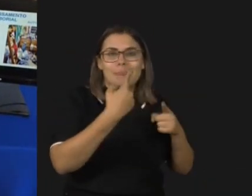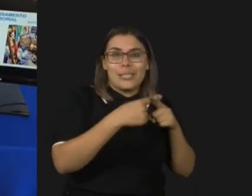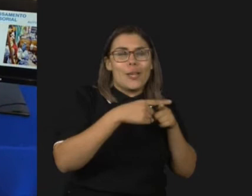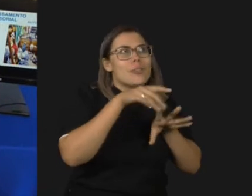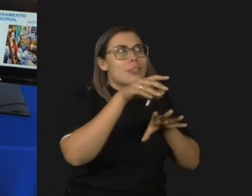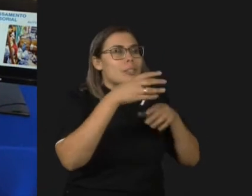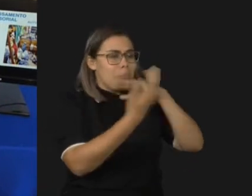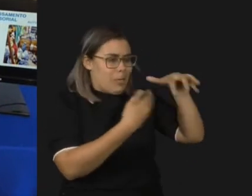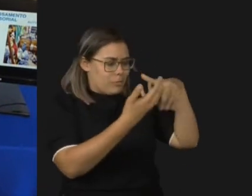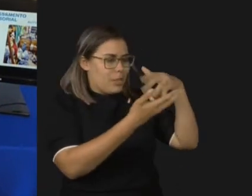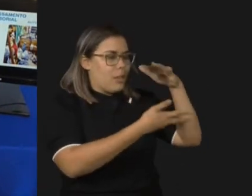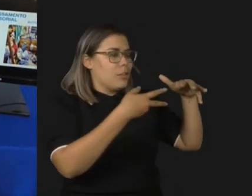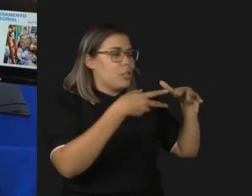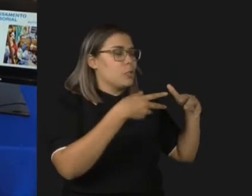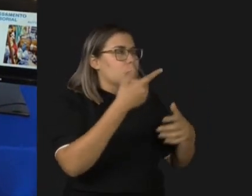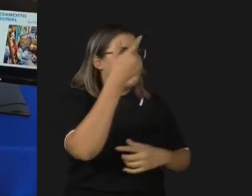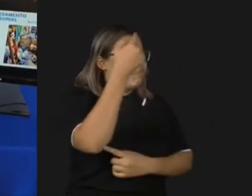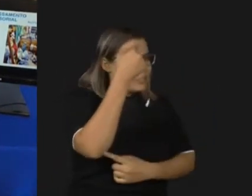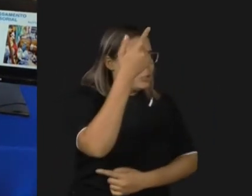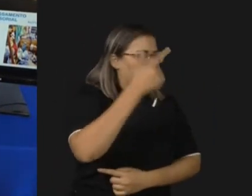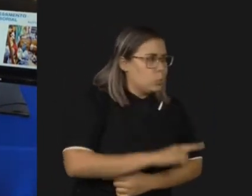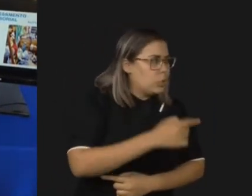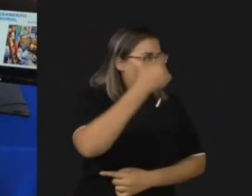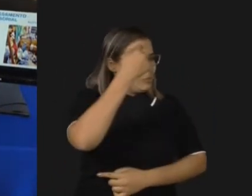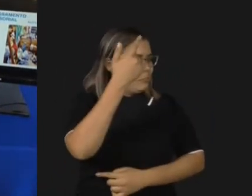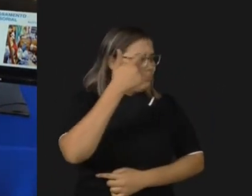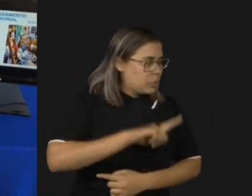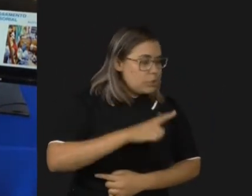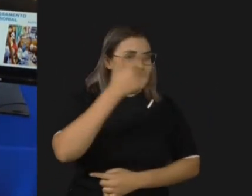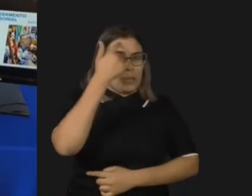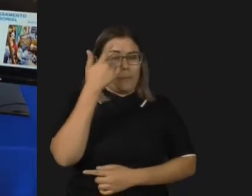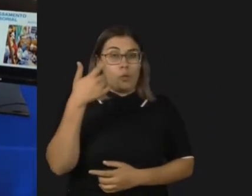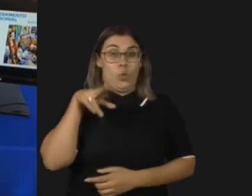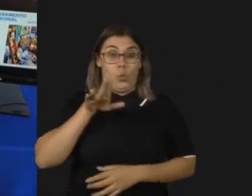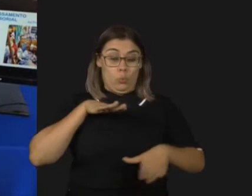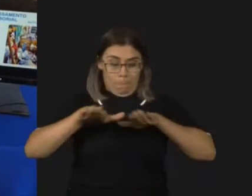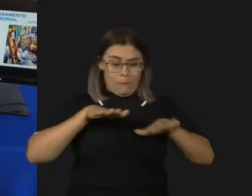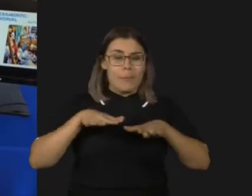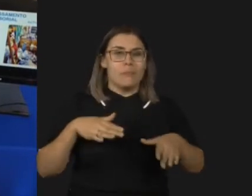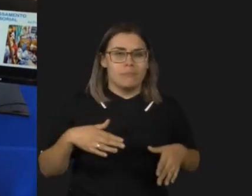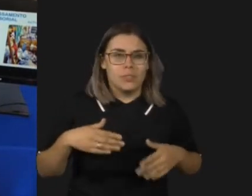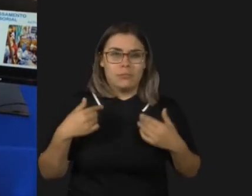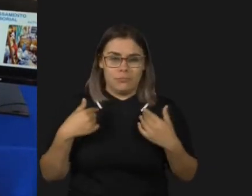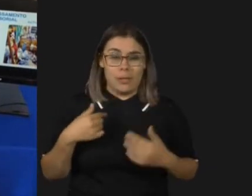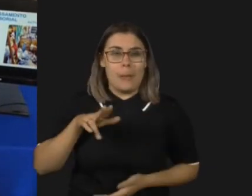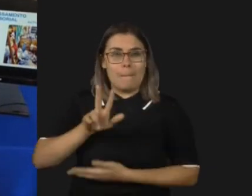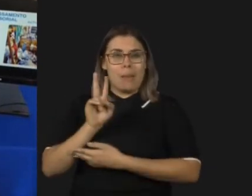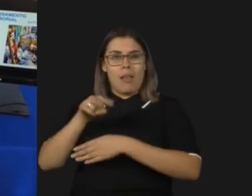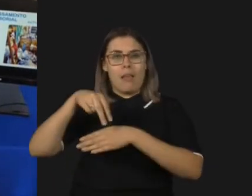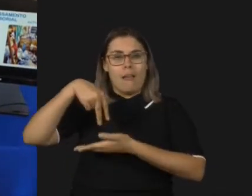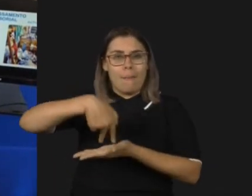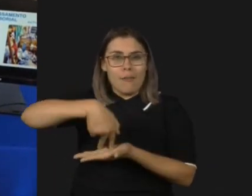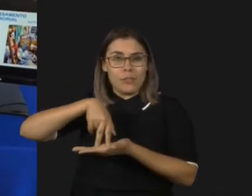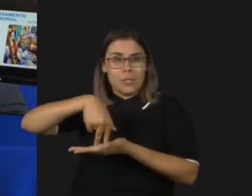recorrendo a um movimento repetitivo, pendular deste jeito, para que eu possa organizar a informação e